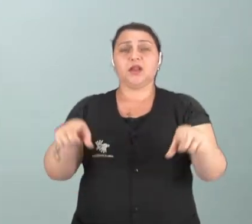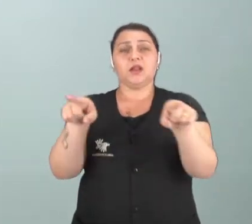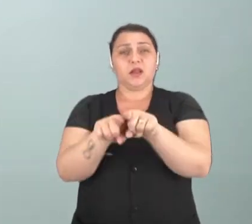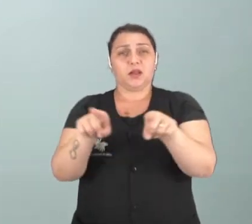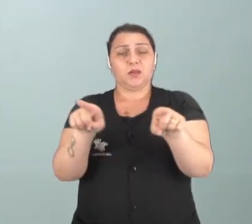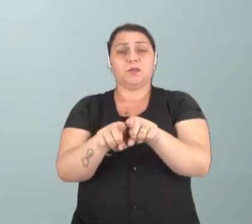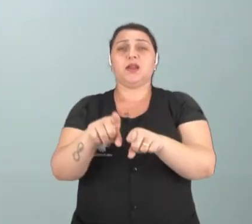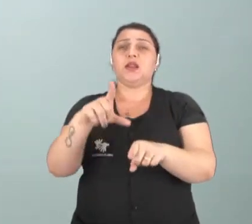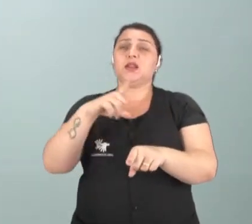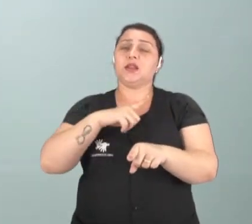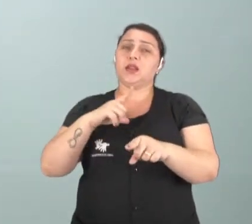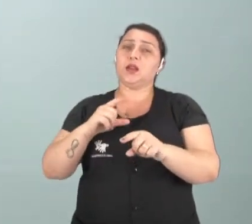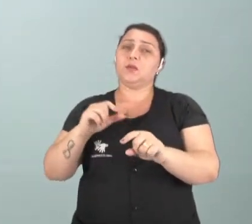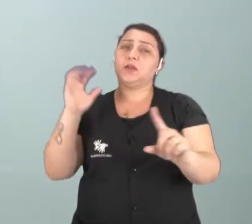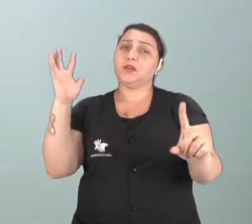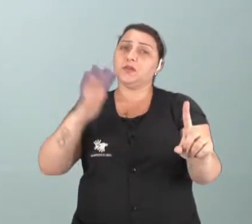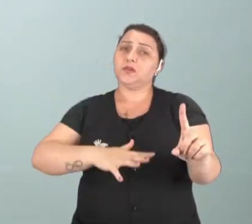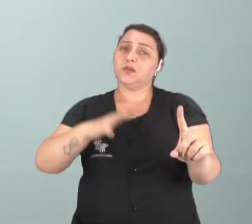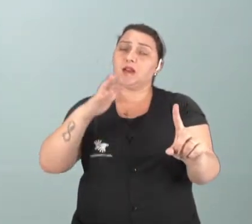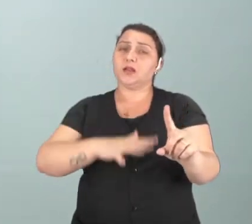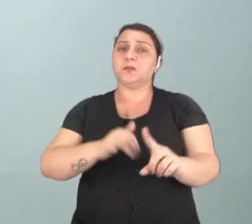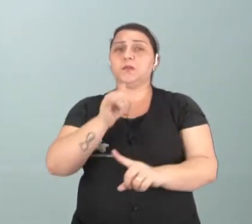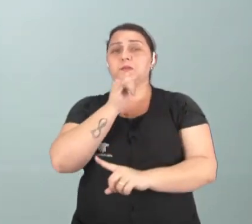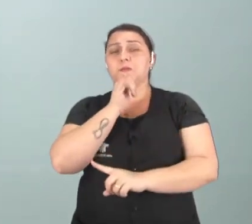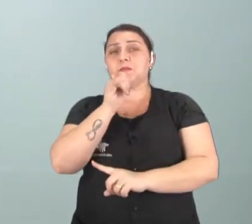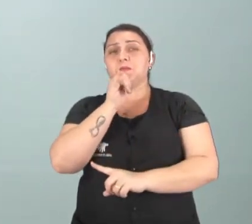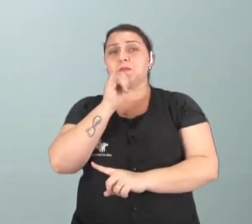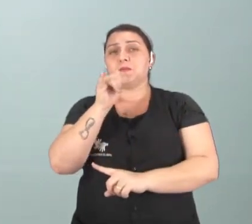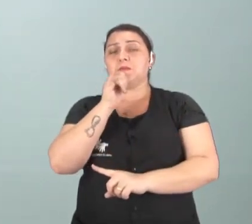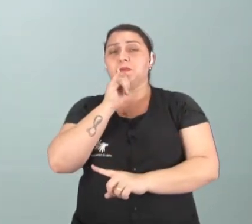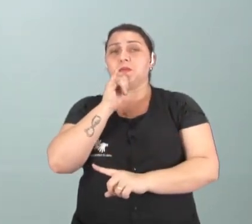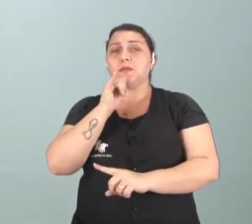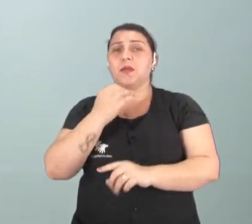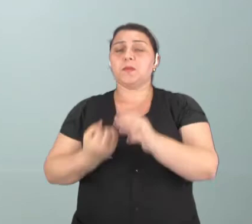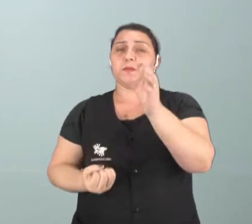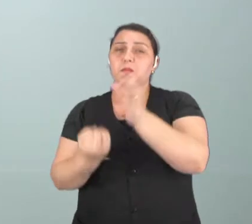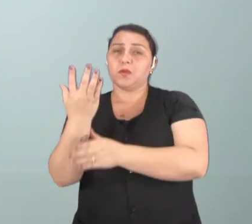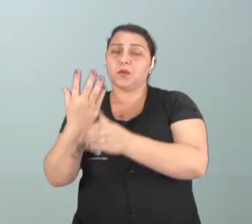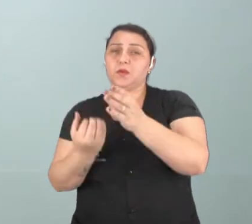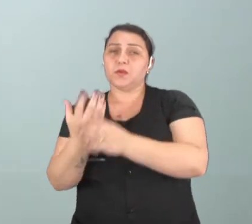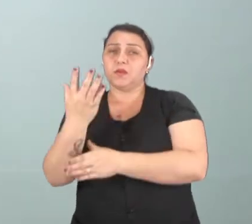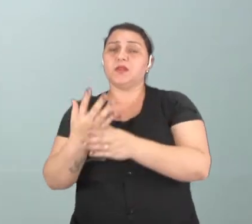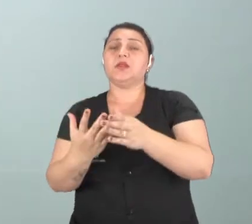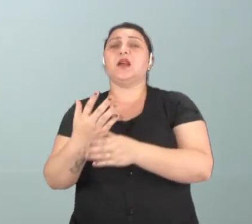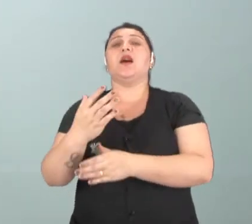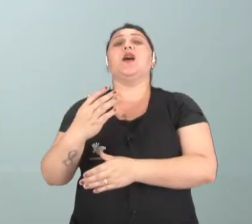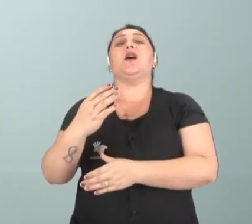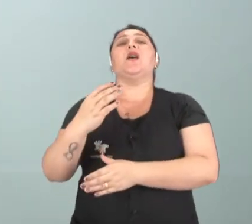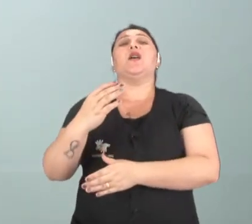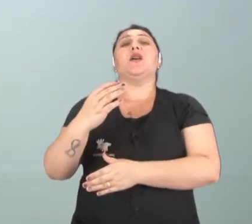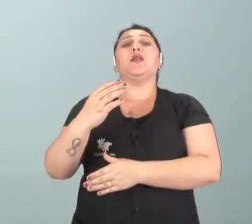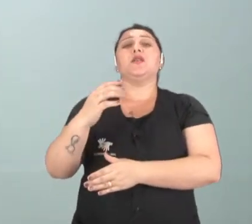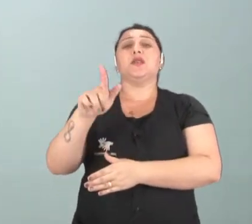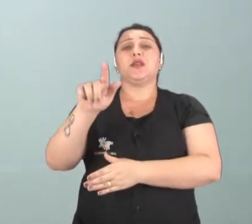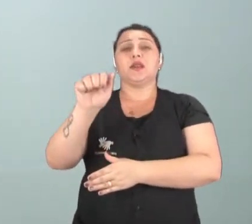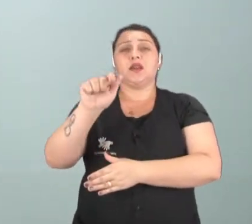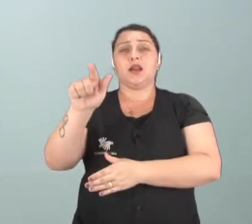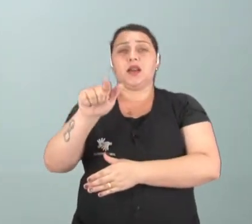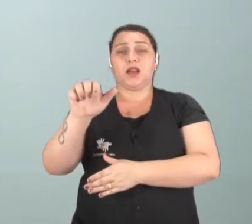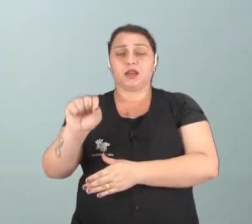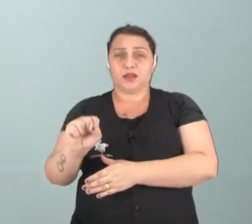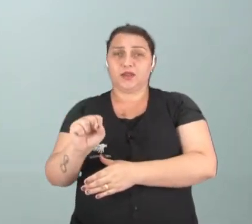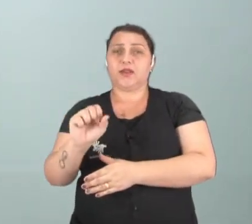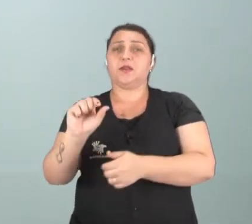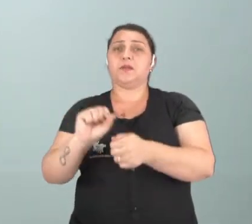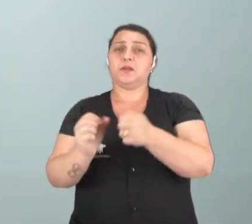temos as influências, por exemplo, da produção excessiva de gases tóxicos que são emitidos na